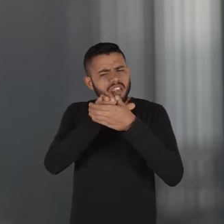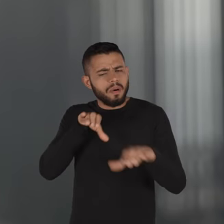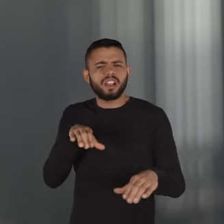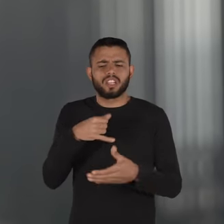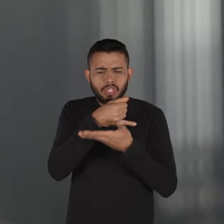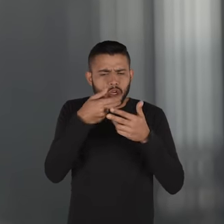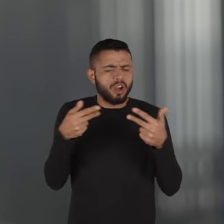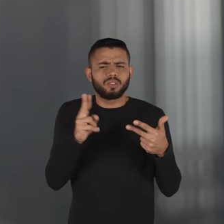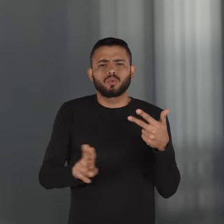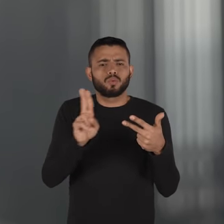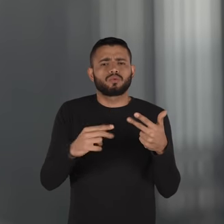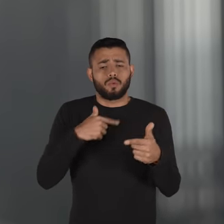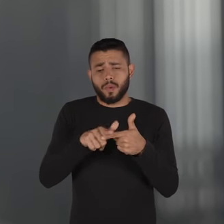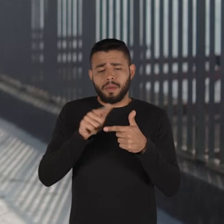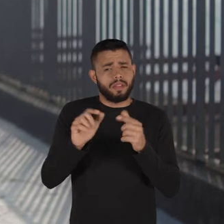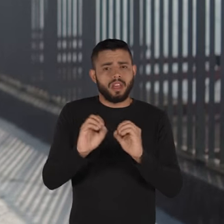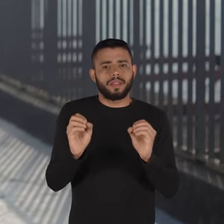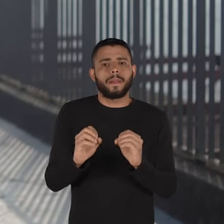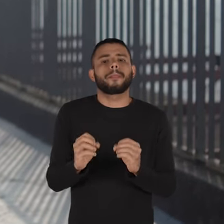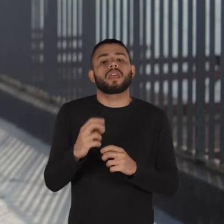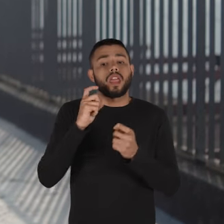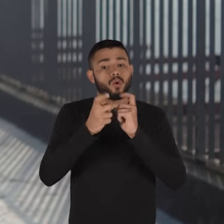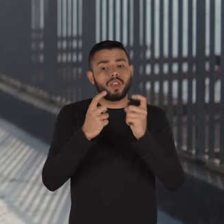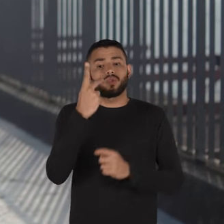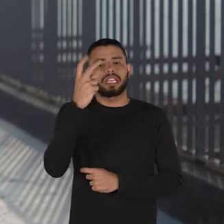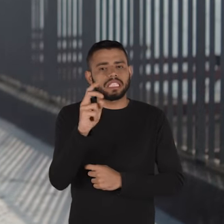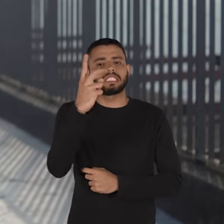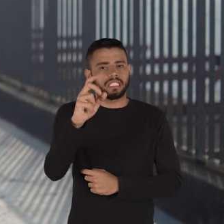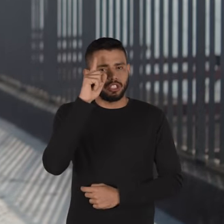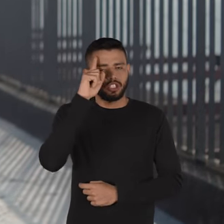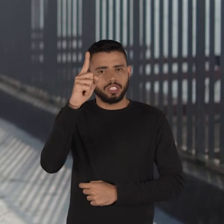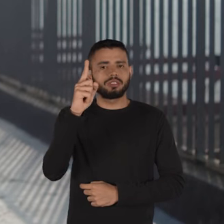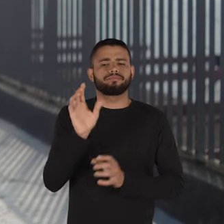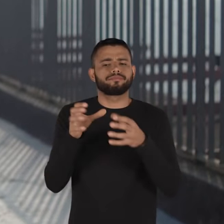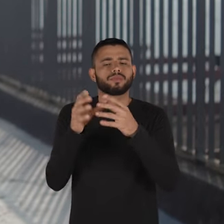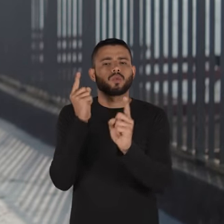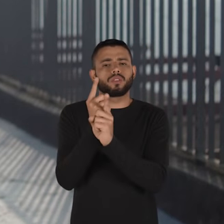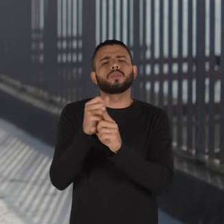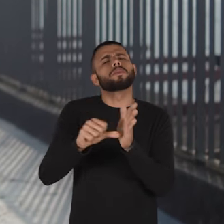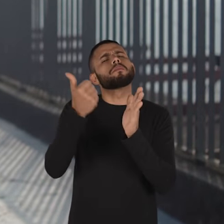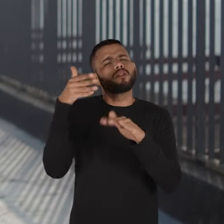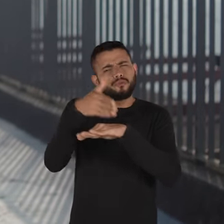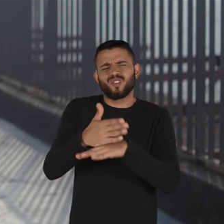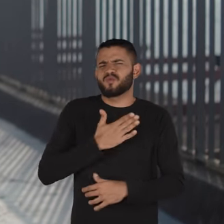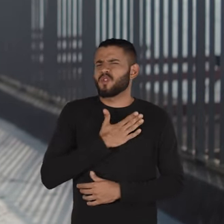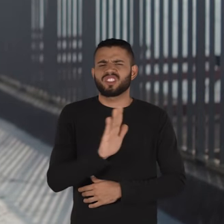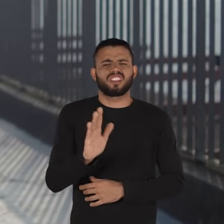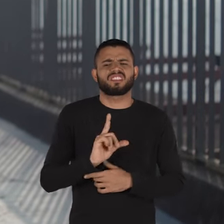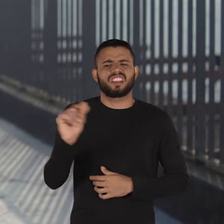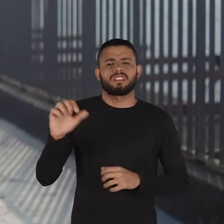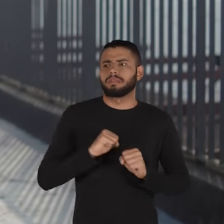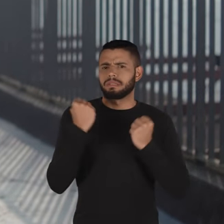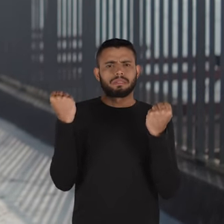eu não uso mais droga eu tenho mais problema são reuniões a cada 15 dias né os encontros eu fui no primeiro não gostei saí de lá super